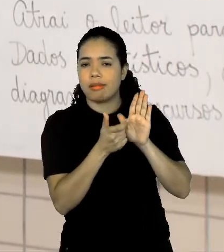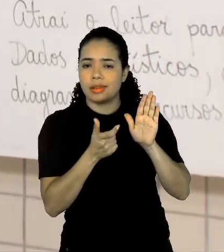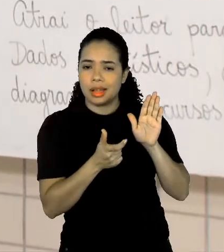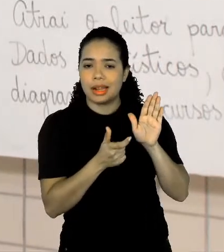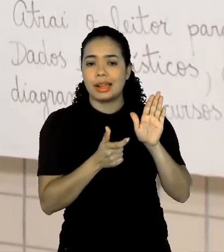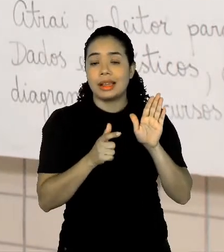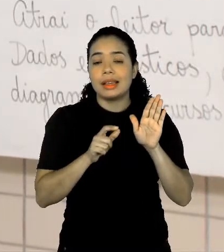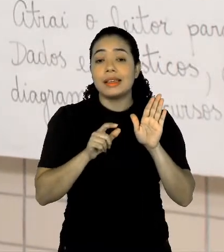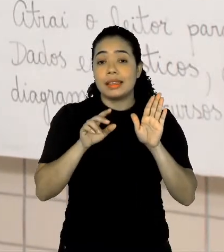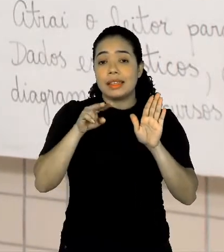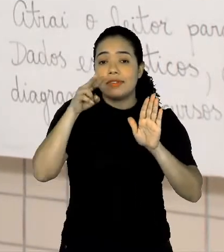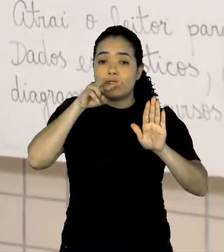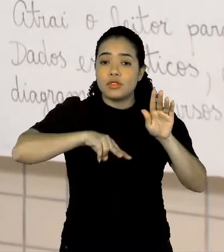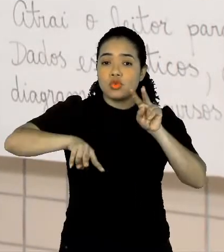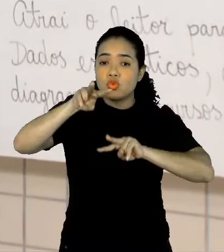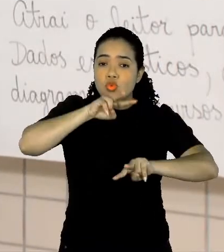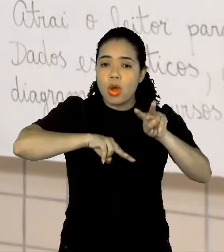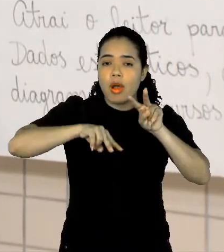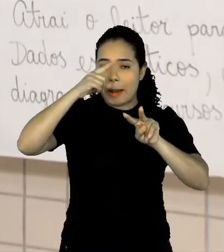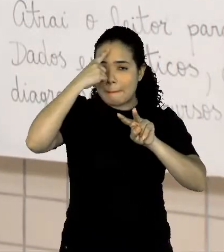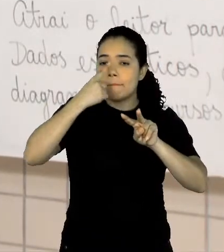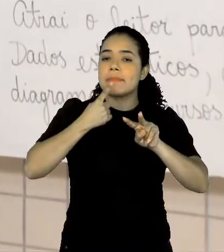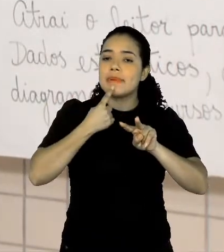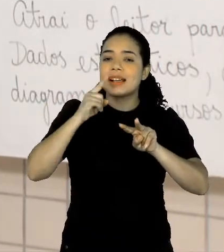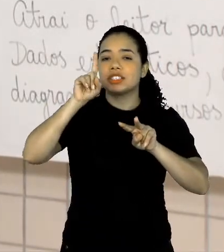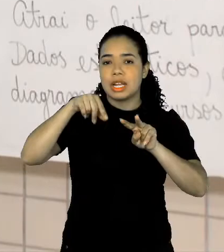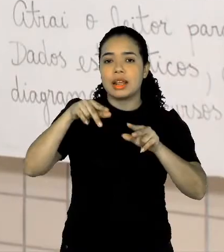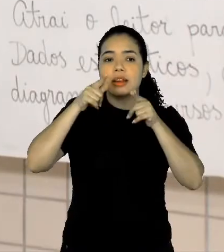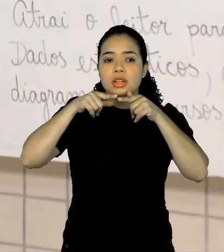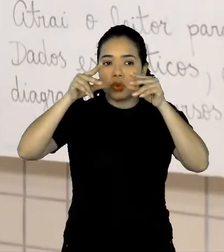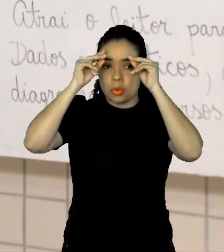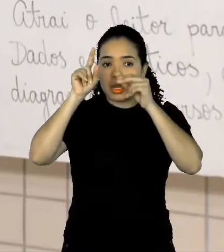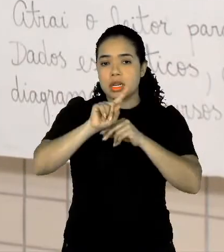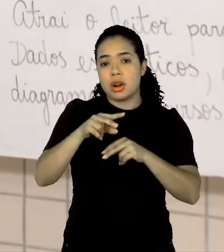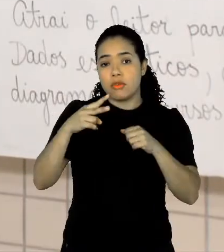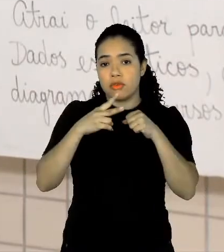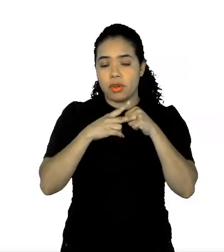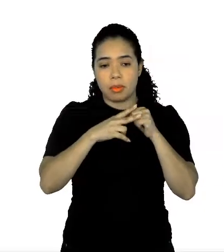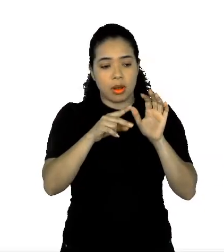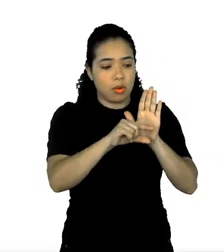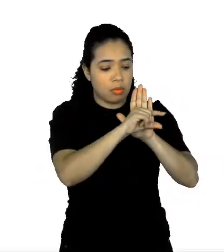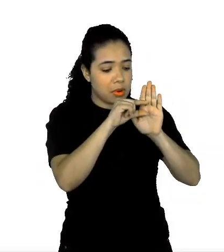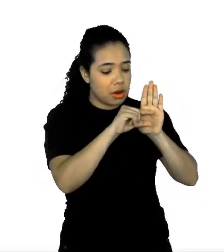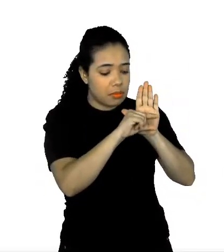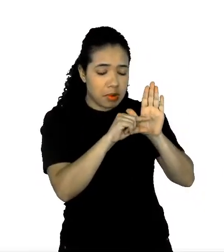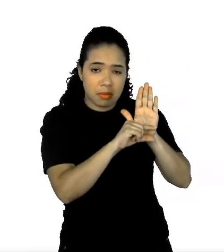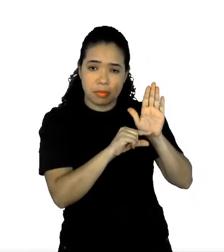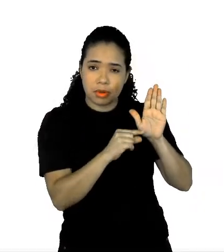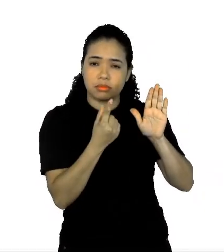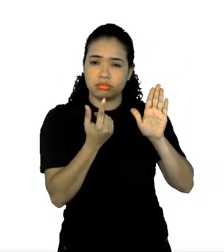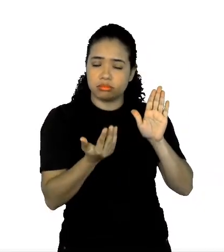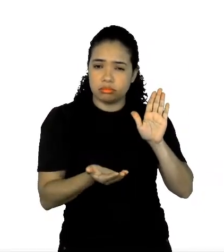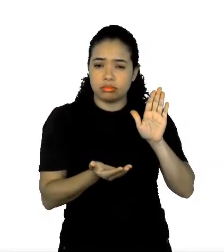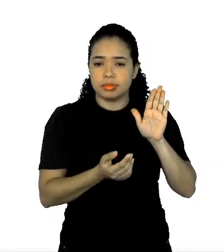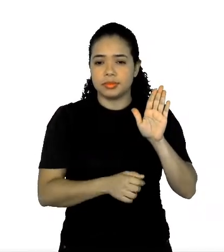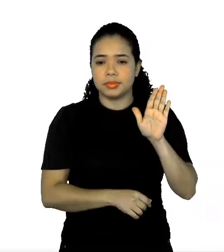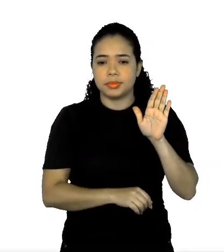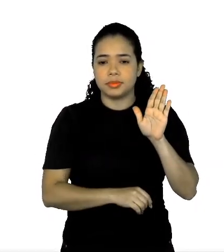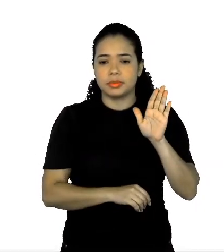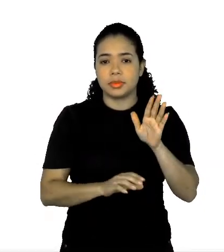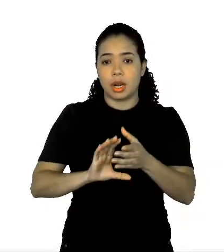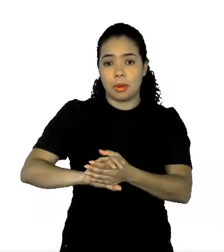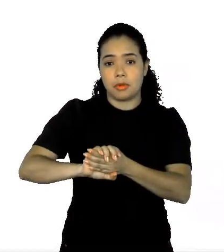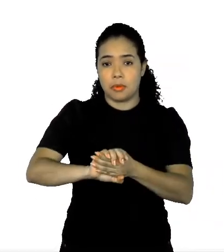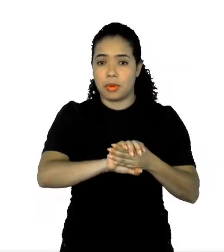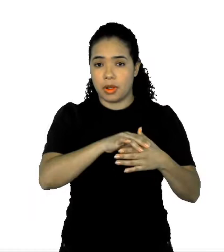imagens. Então, ele coloca lá a maceneta de porta, né, que é perigoso. Então, ele destaca corrimão, aperto